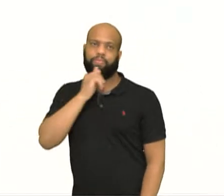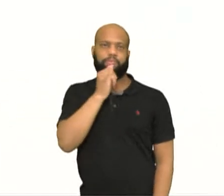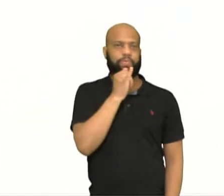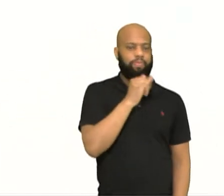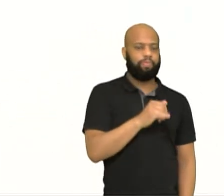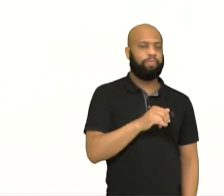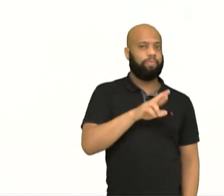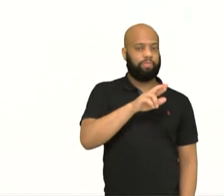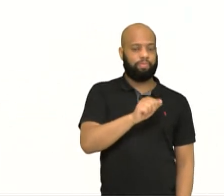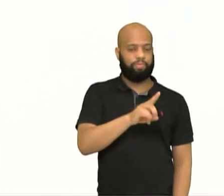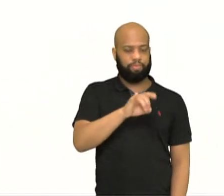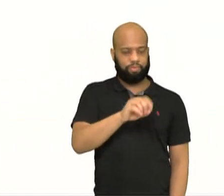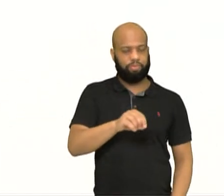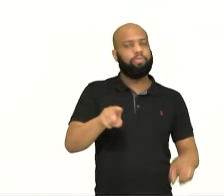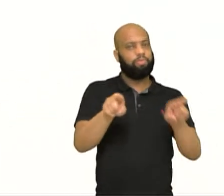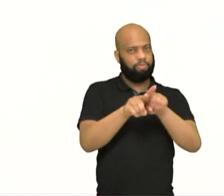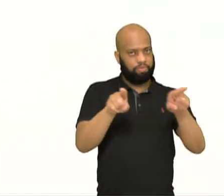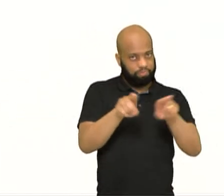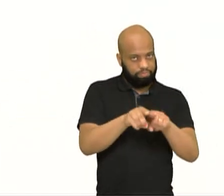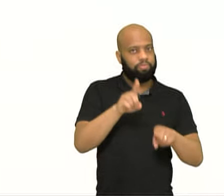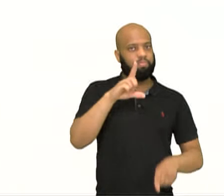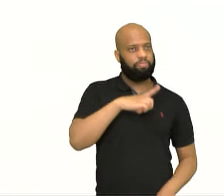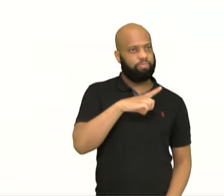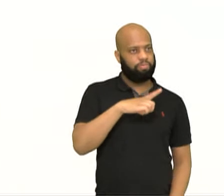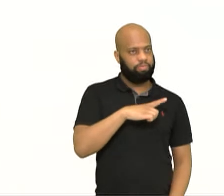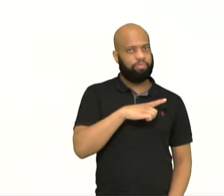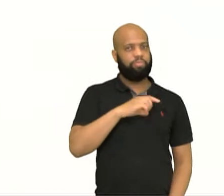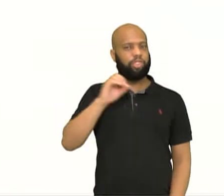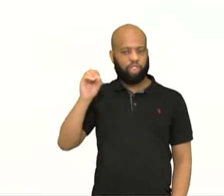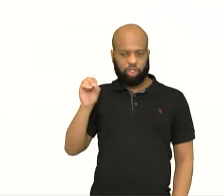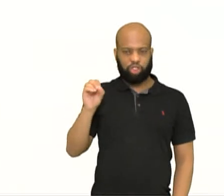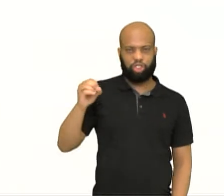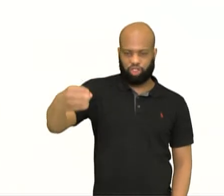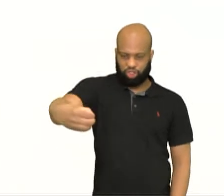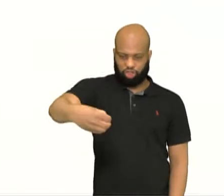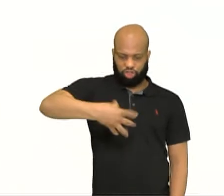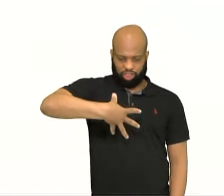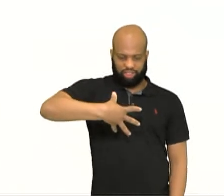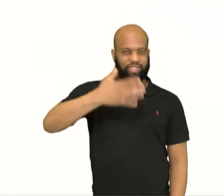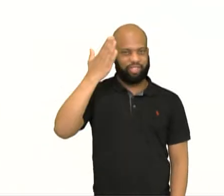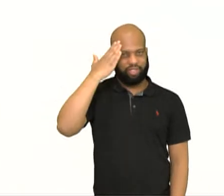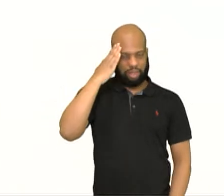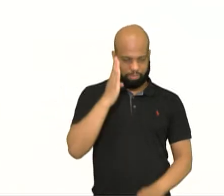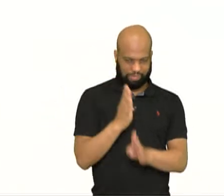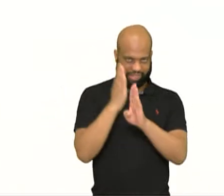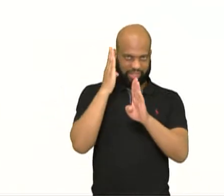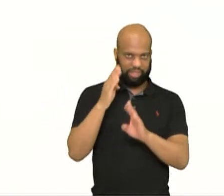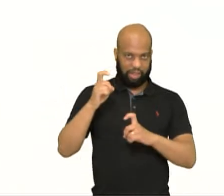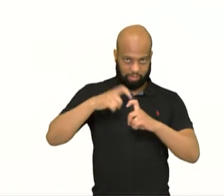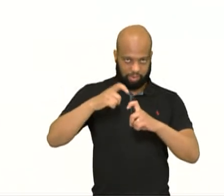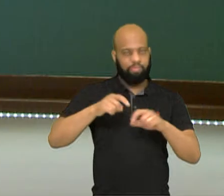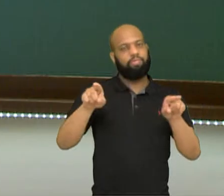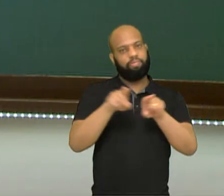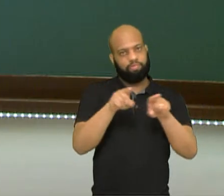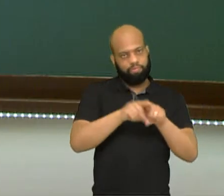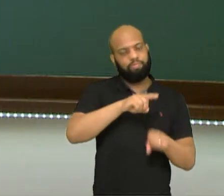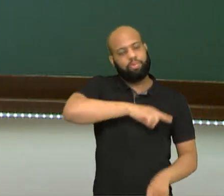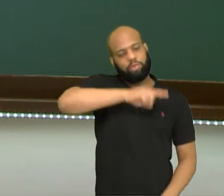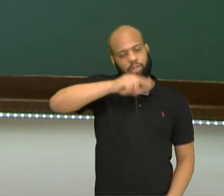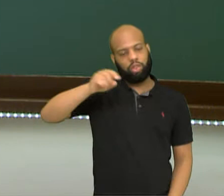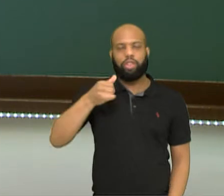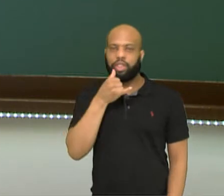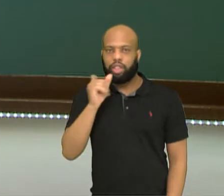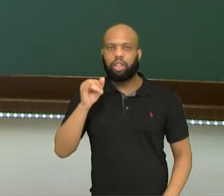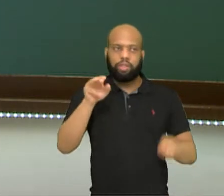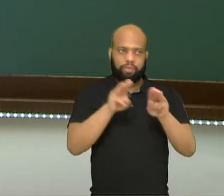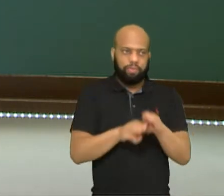eletromagnética. O raio-x é uma onda eletromagnética. A luz visível é uma onda eletromagnética. Então, essa faixa